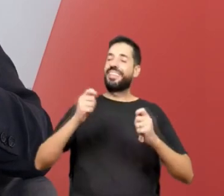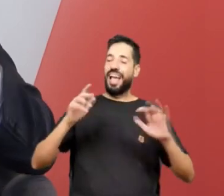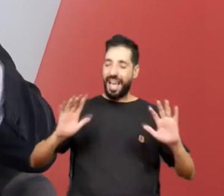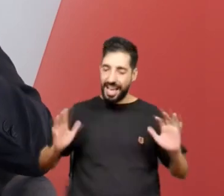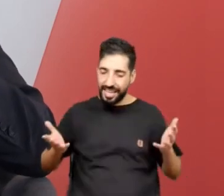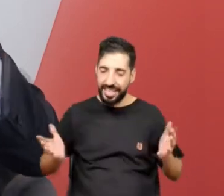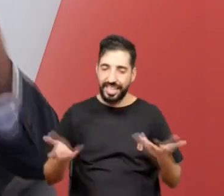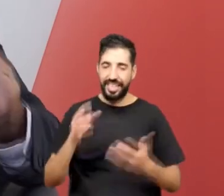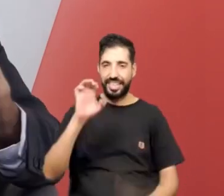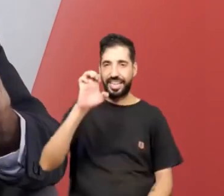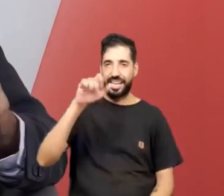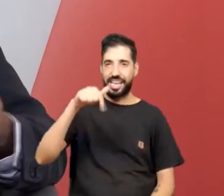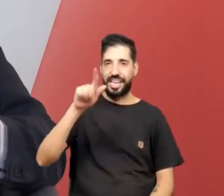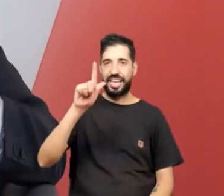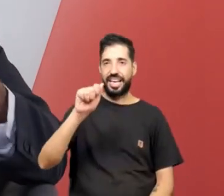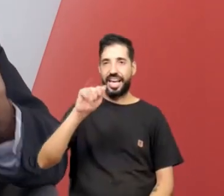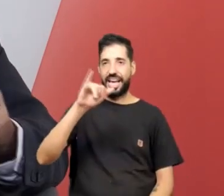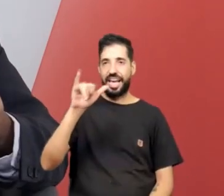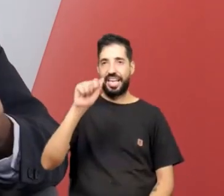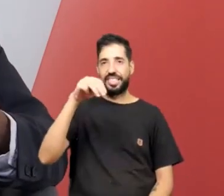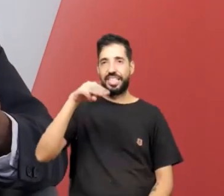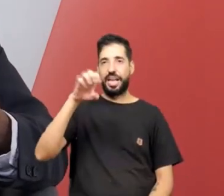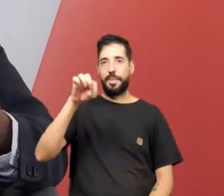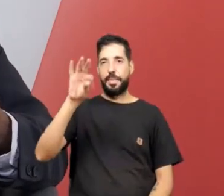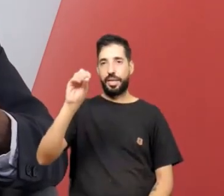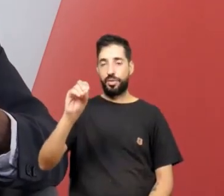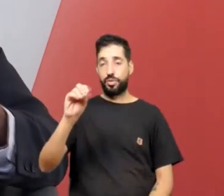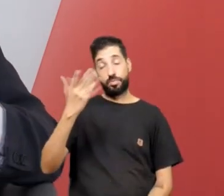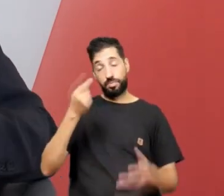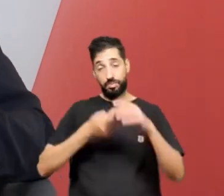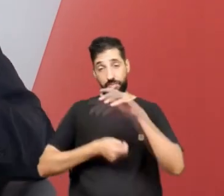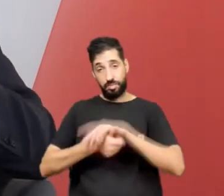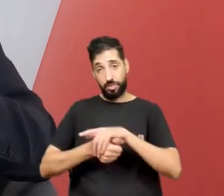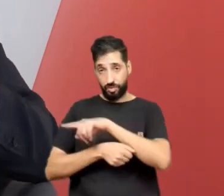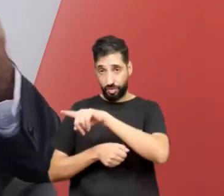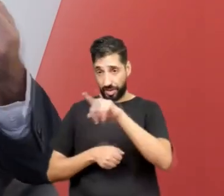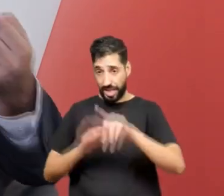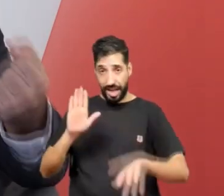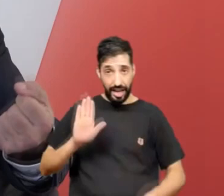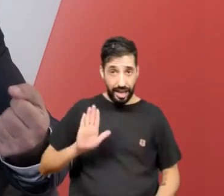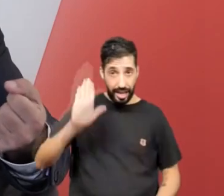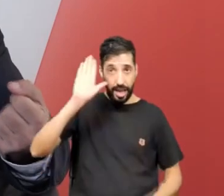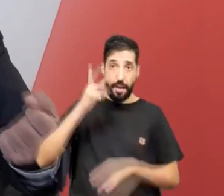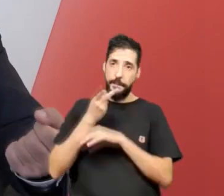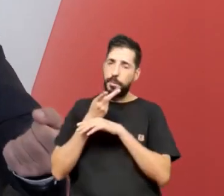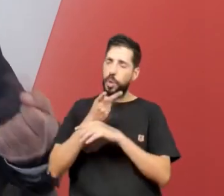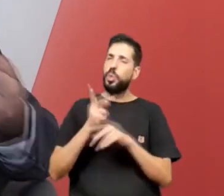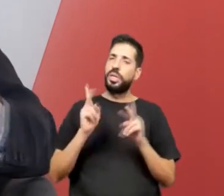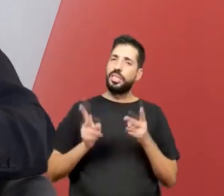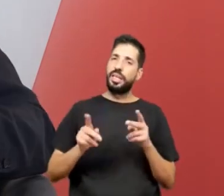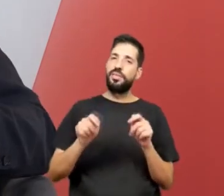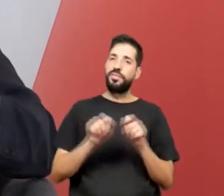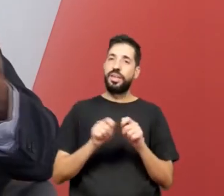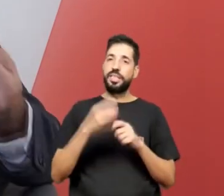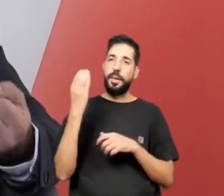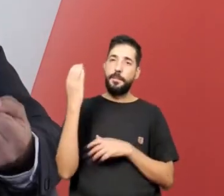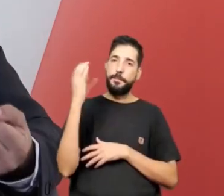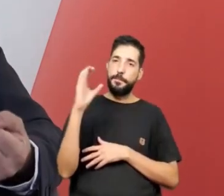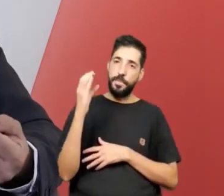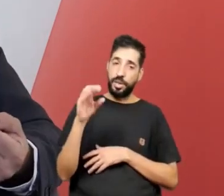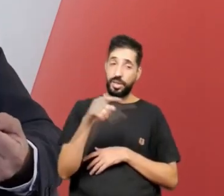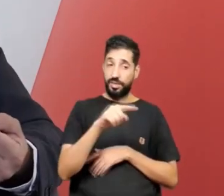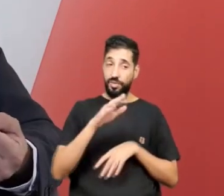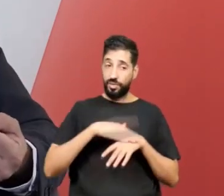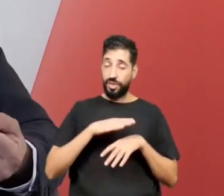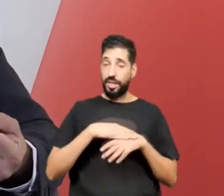Então, uma dica para os candidatos e candidatas. Procure sempre fazer postagens que você traz